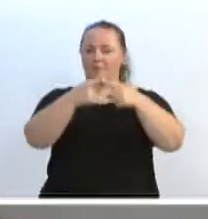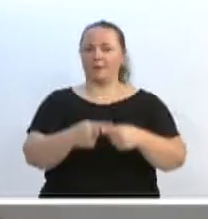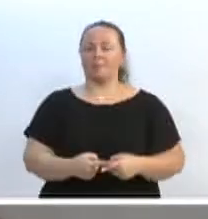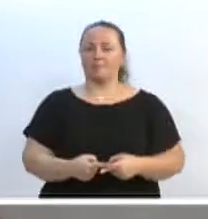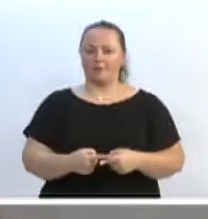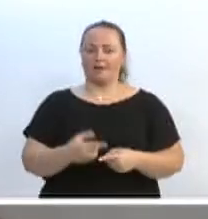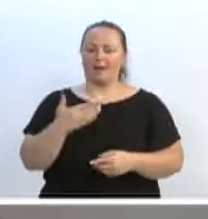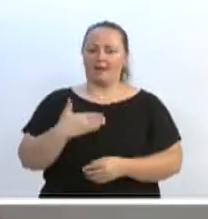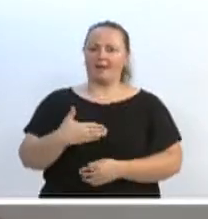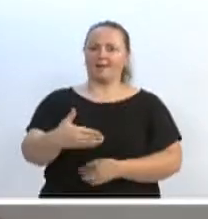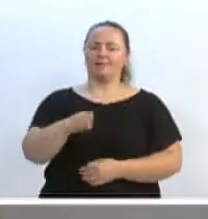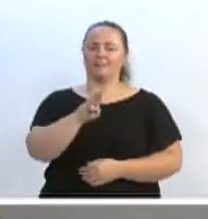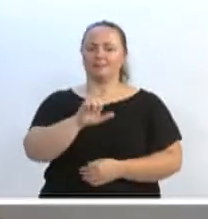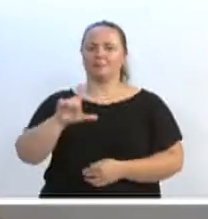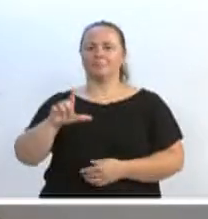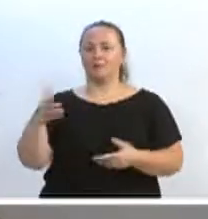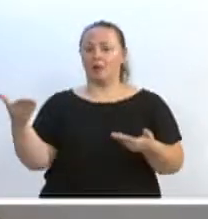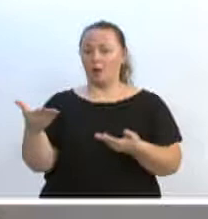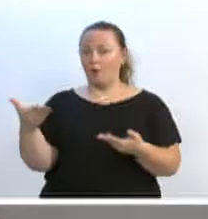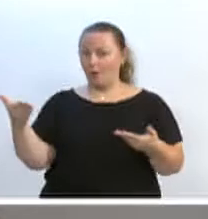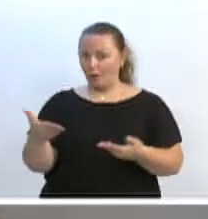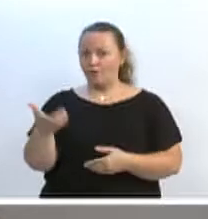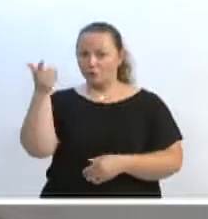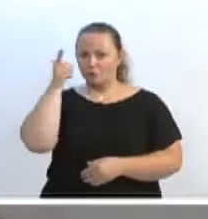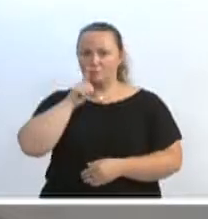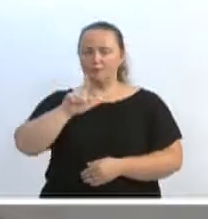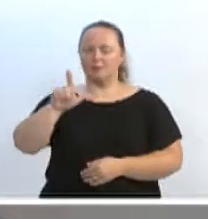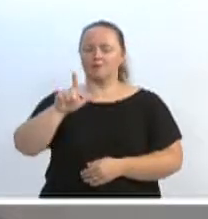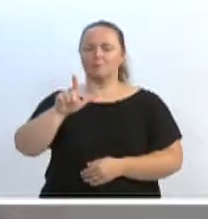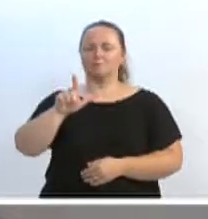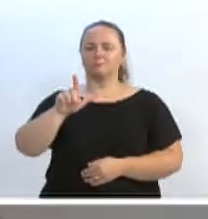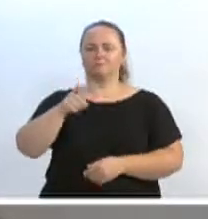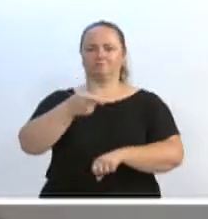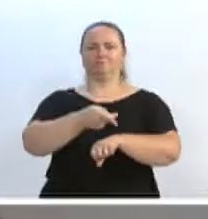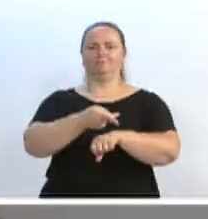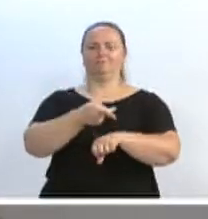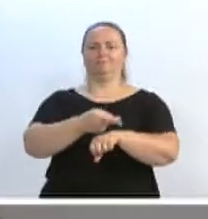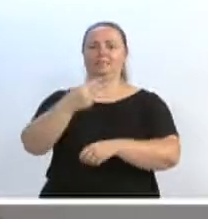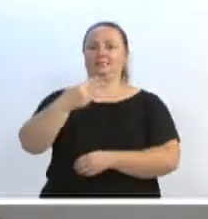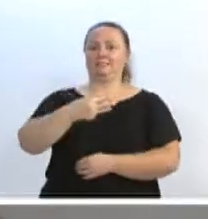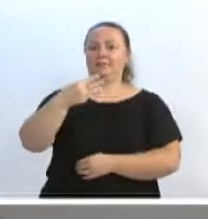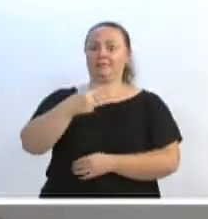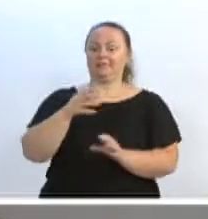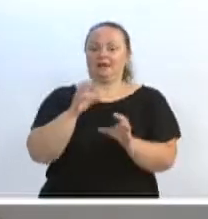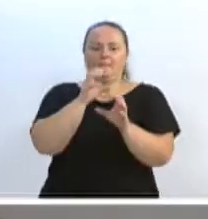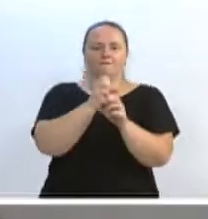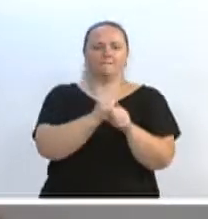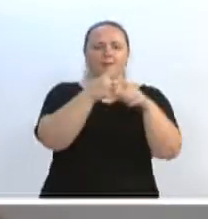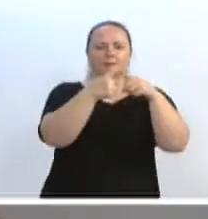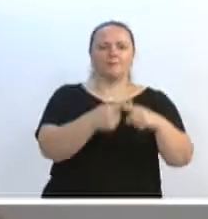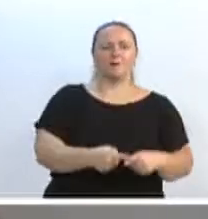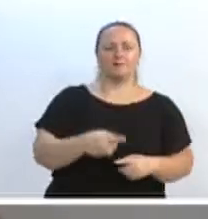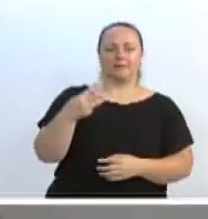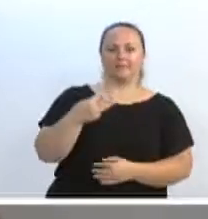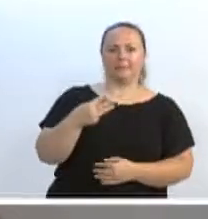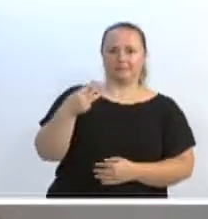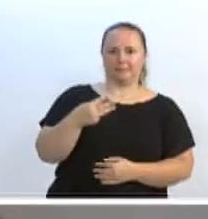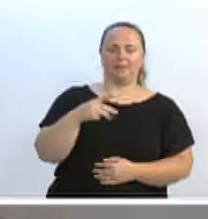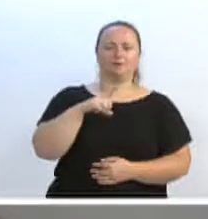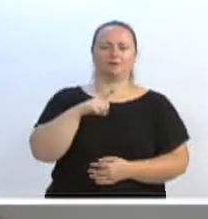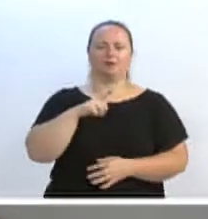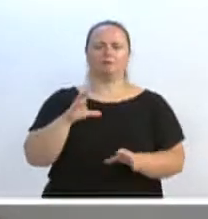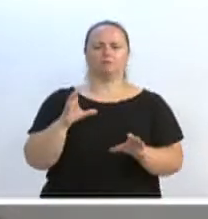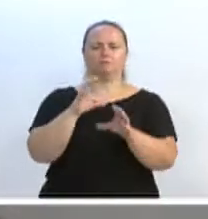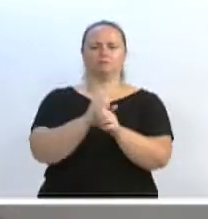Blumenal hoje ocupa a terceira colocação no quadro de pontuação dos Jogos Abertos, com seus 26 pontos.